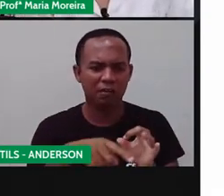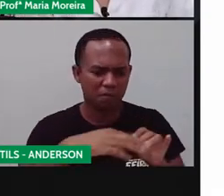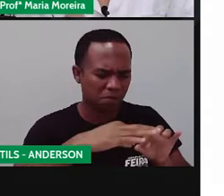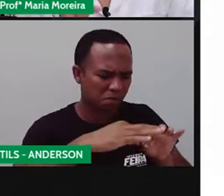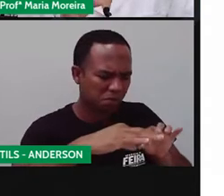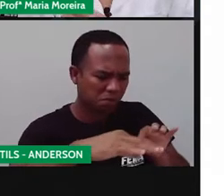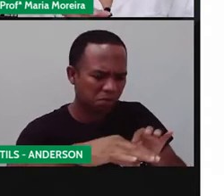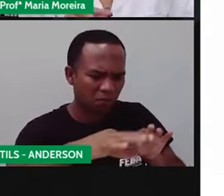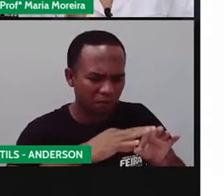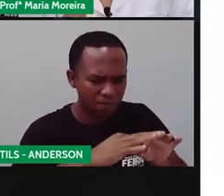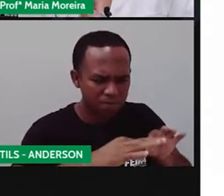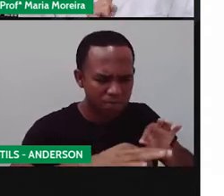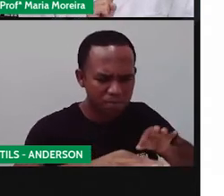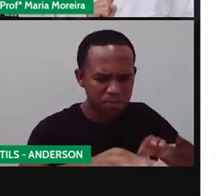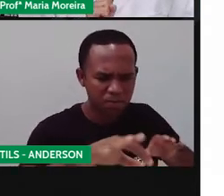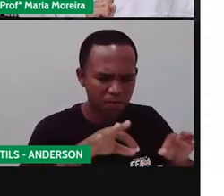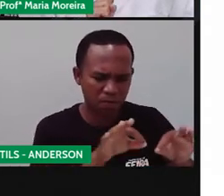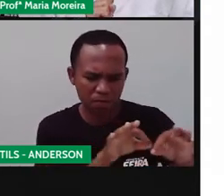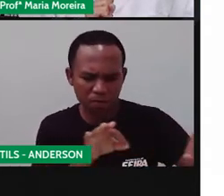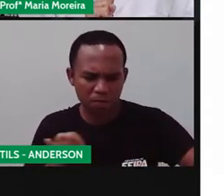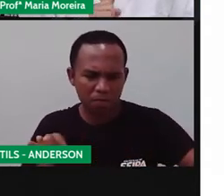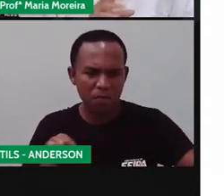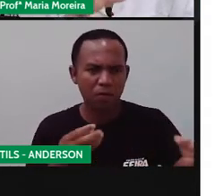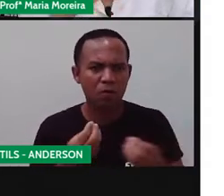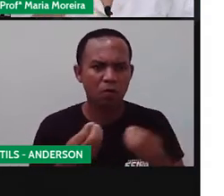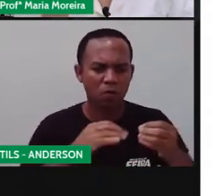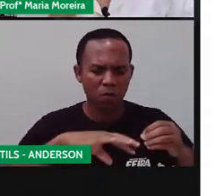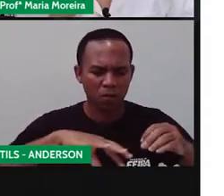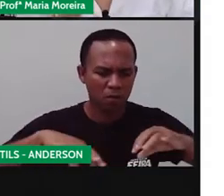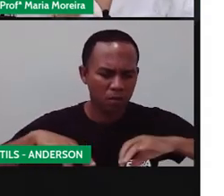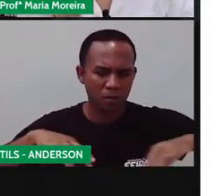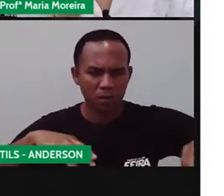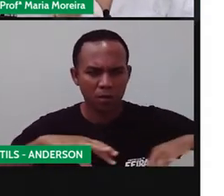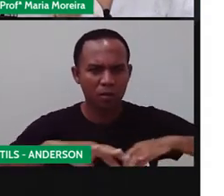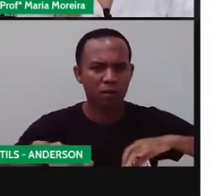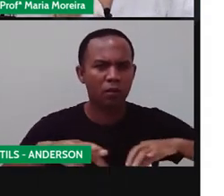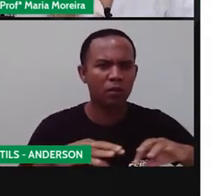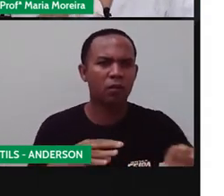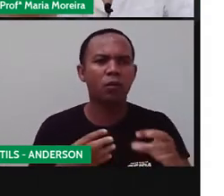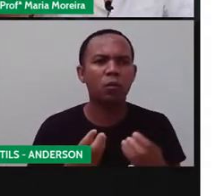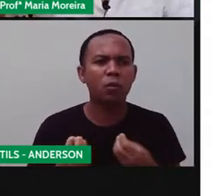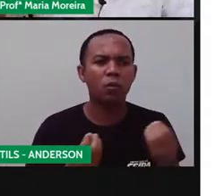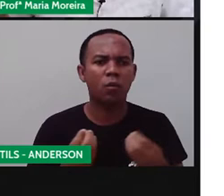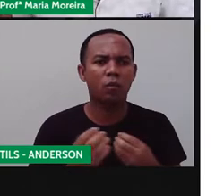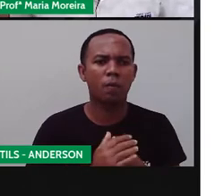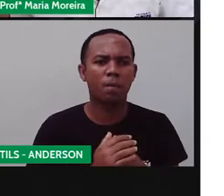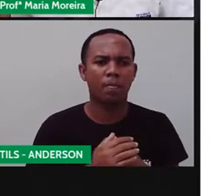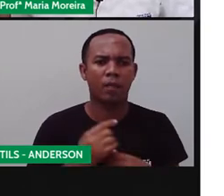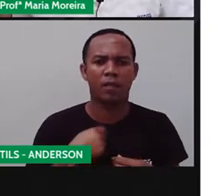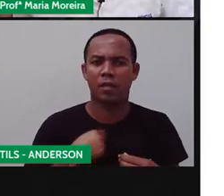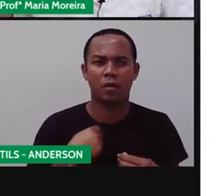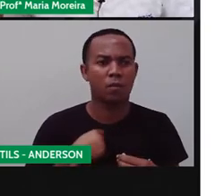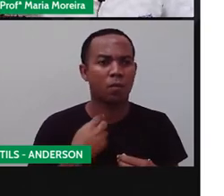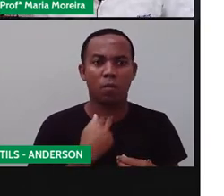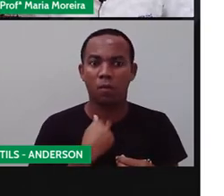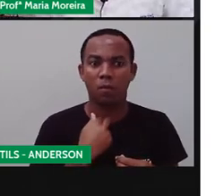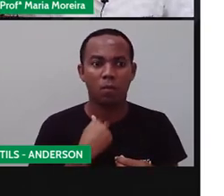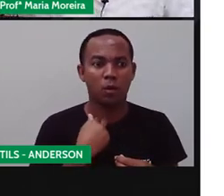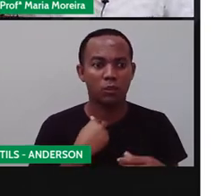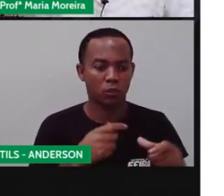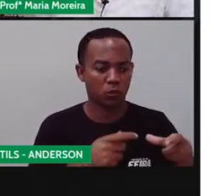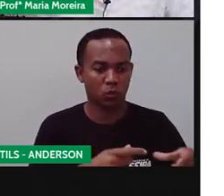do Rio Nilo, eram divididas para o cultivo. Olha a ideia que eles já tinham. Eu não poderia ficar com todas as terras.